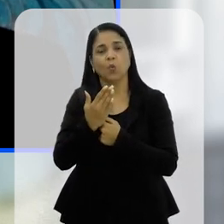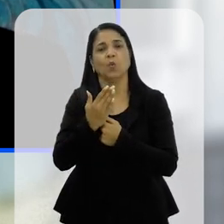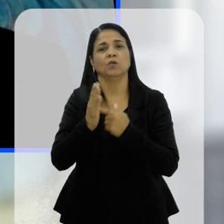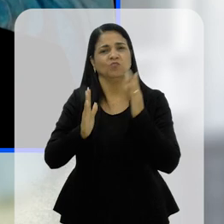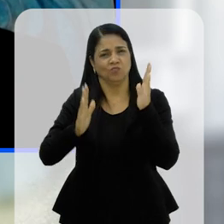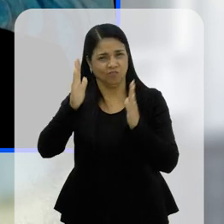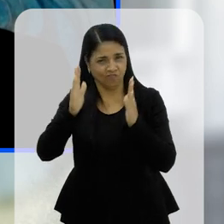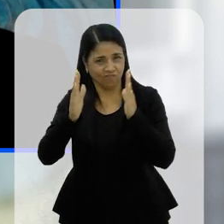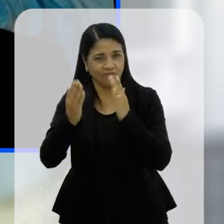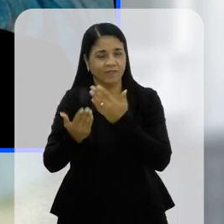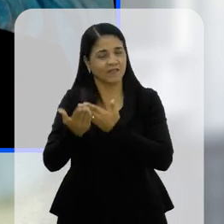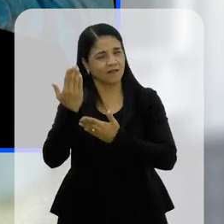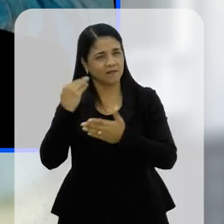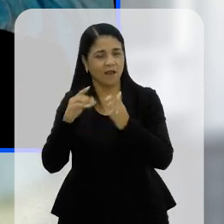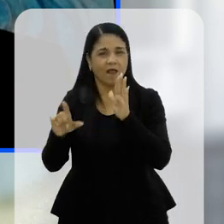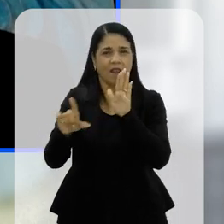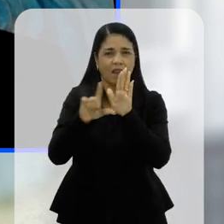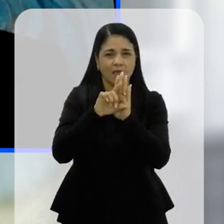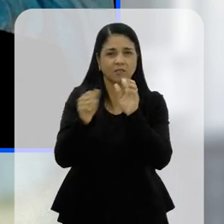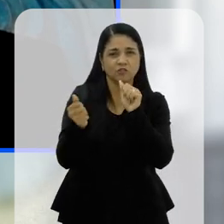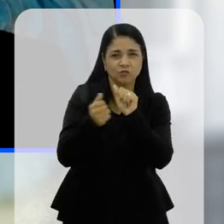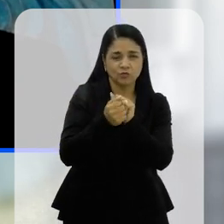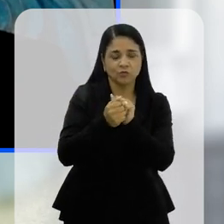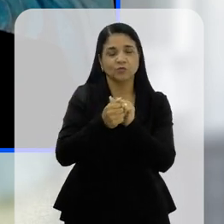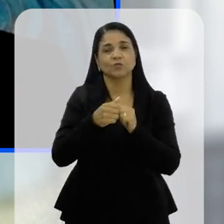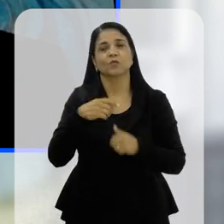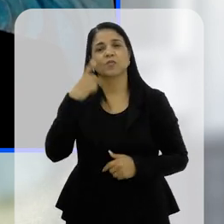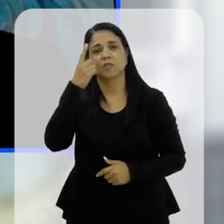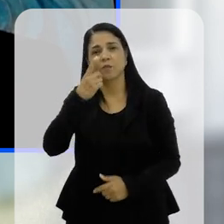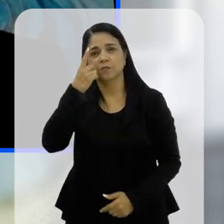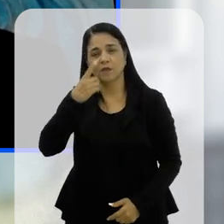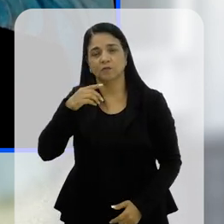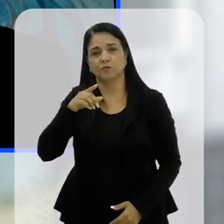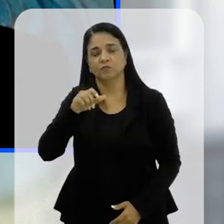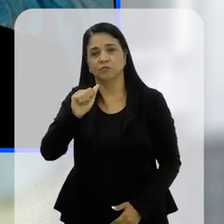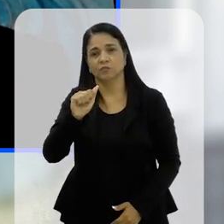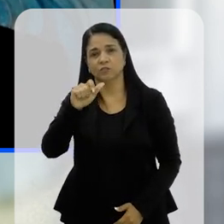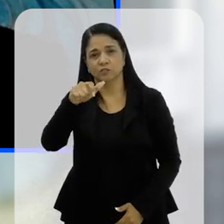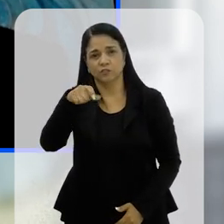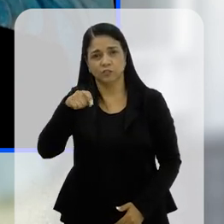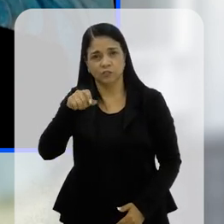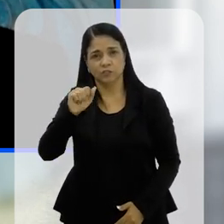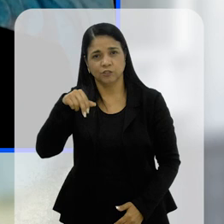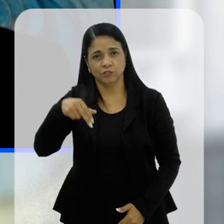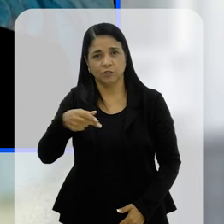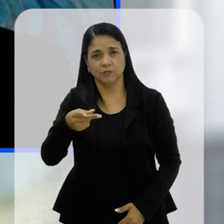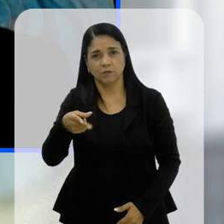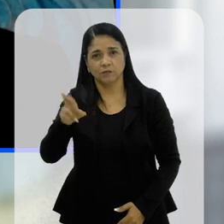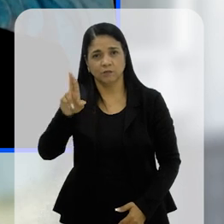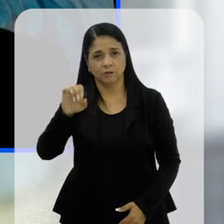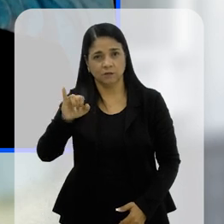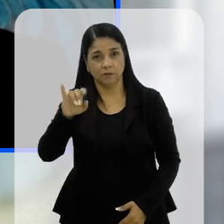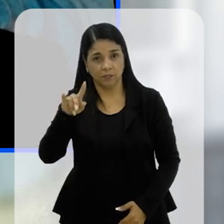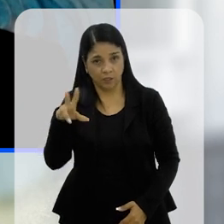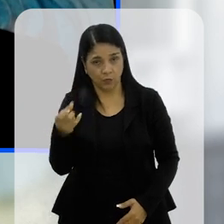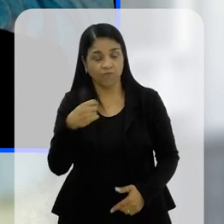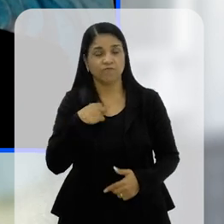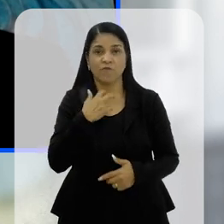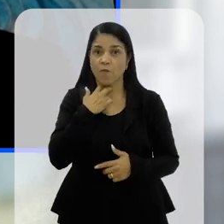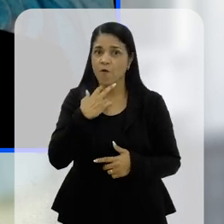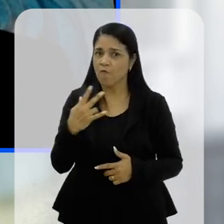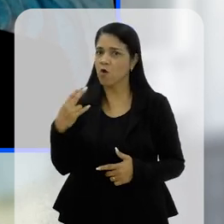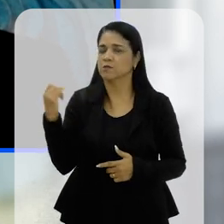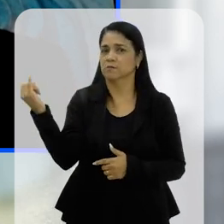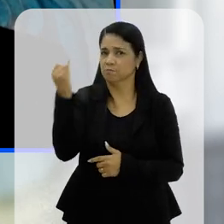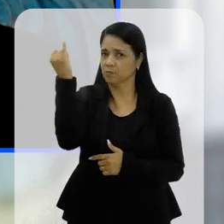da lei que a gente fez junto com o deputado Xandrinho. O Domingos Brazão, à época, foi uma voz também muito